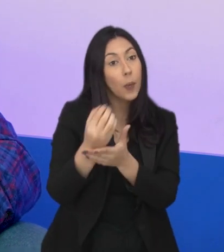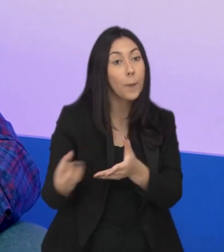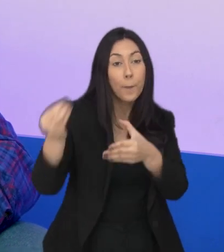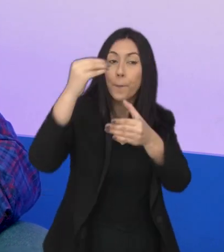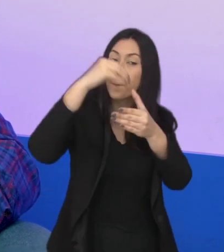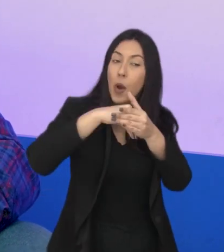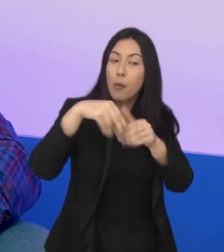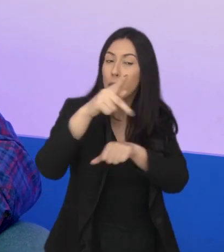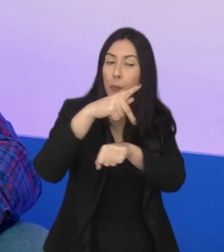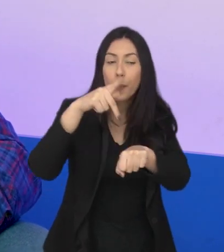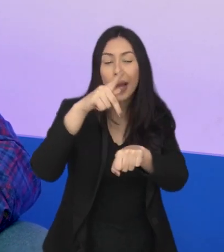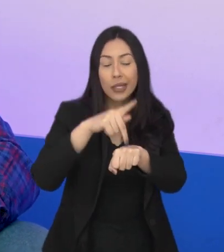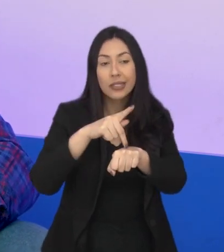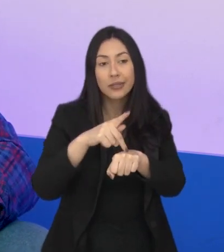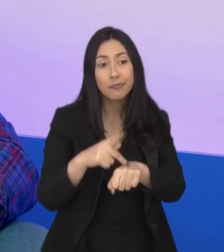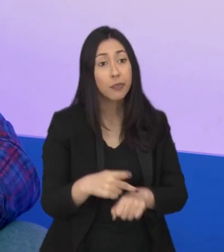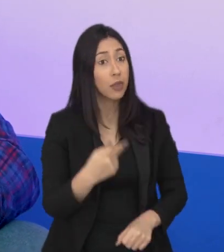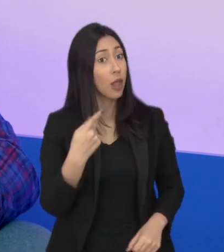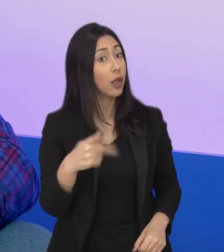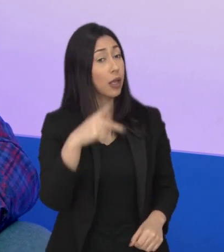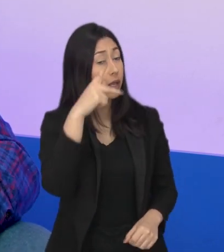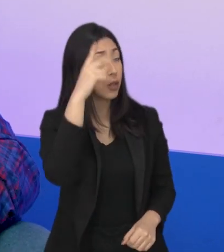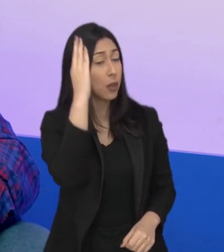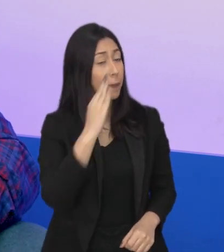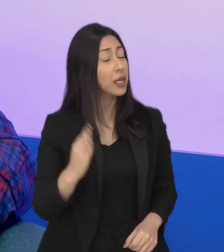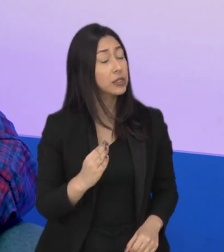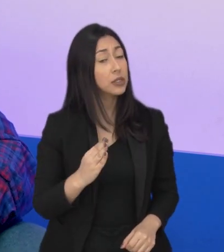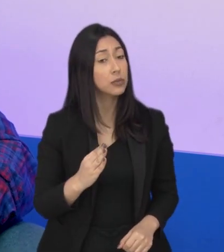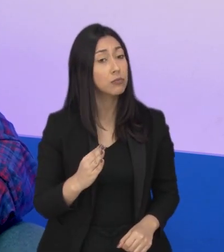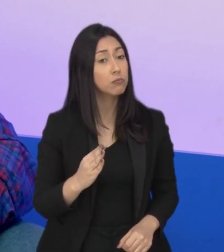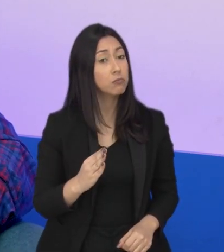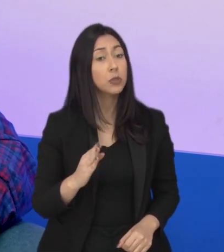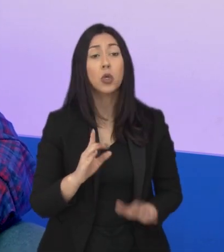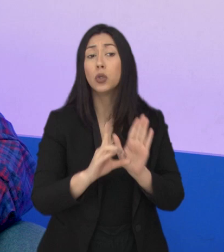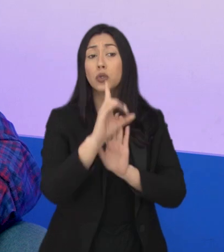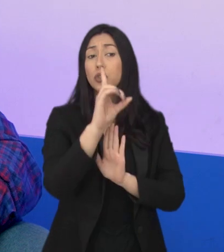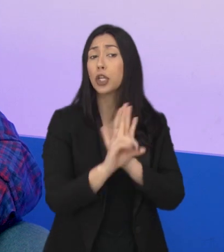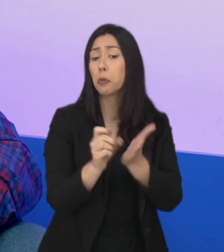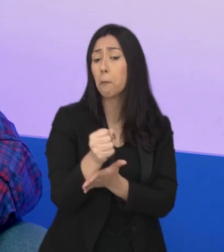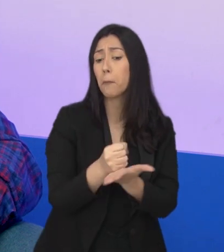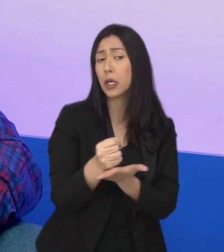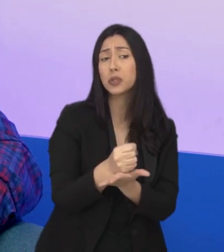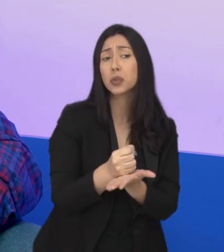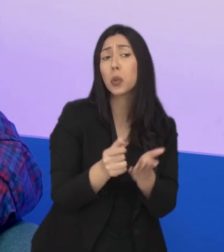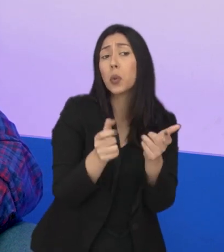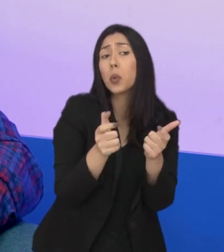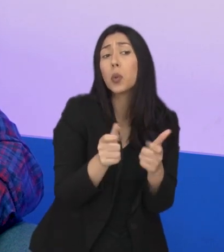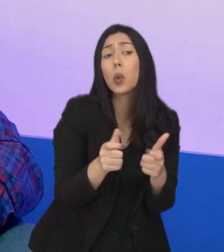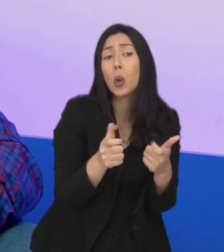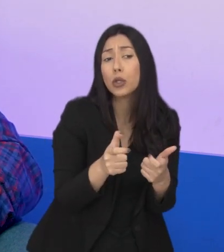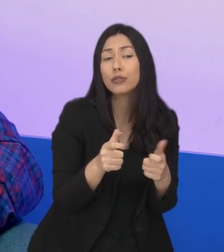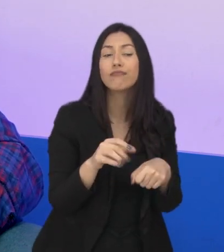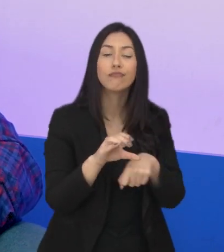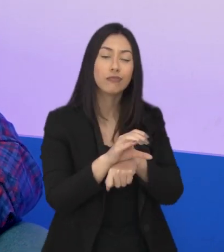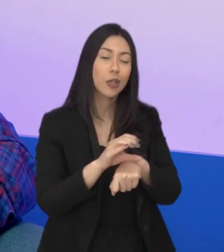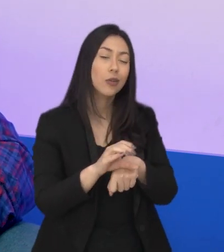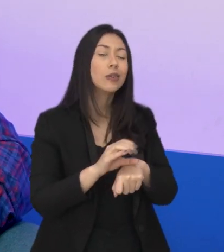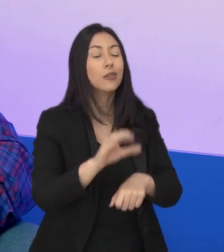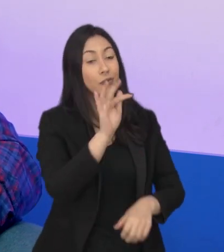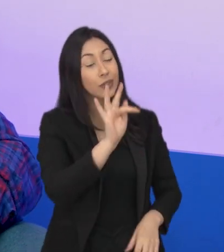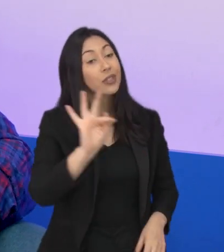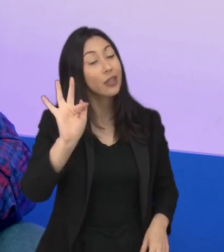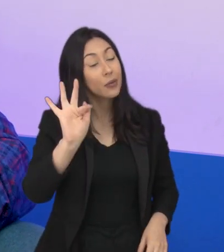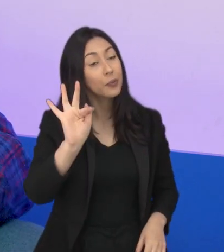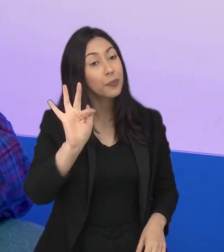nacional. Aqui, os nossos direitos fundamentais, eles estão fundamentados na Constituição Federal.